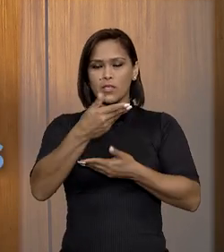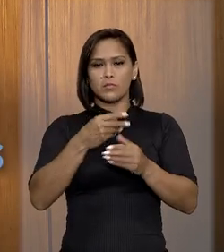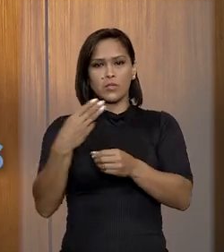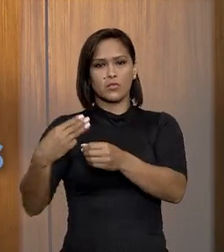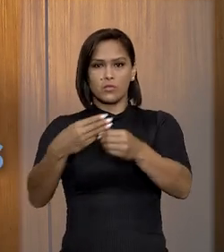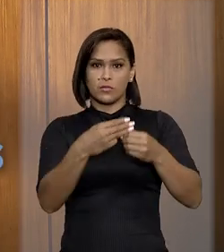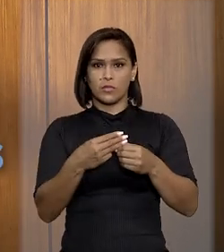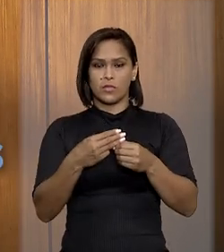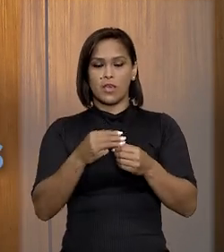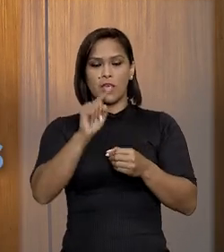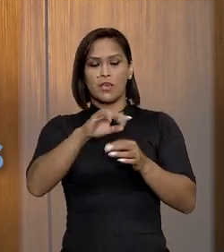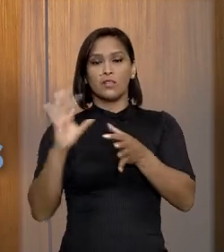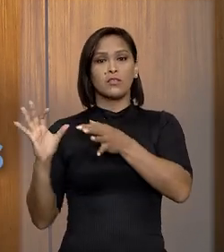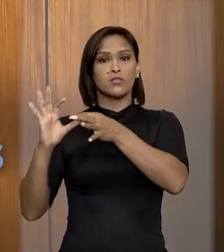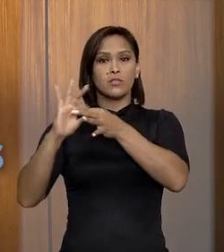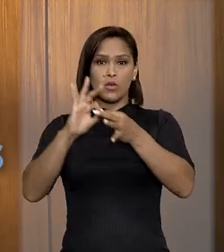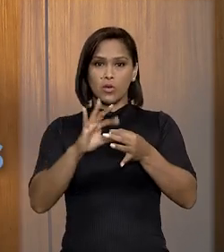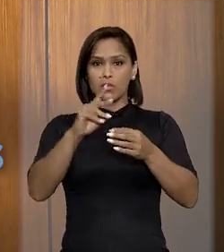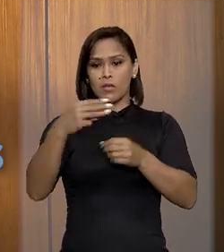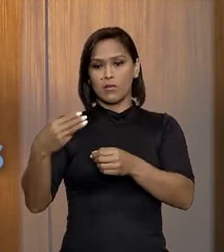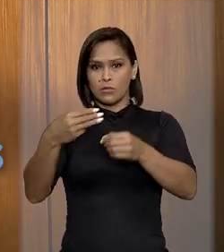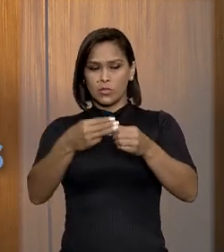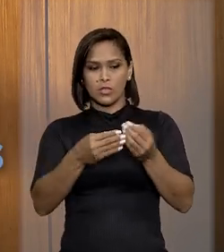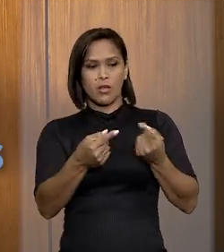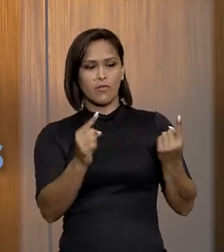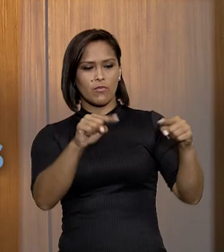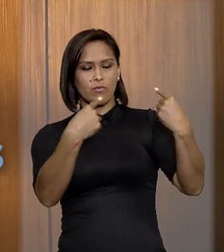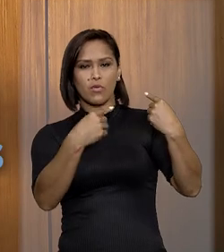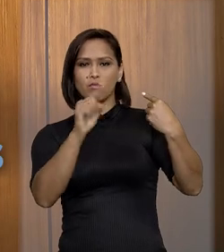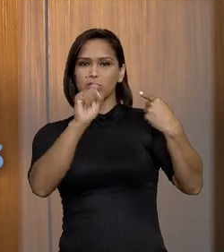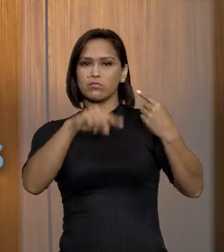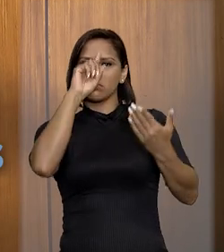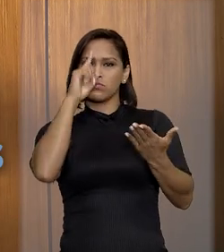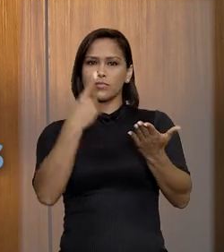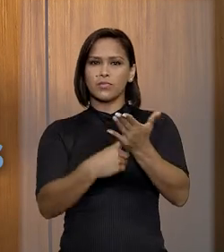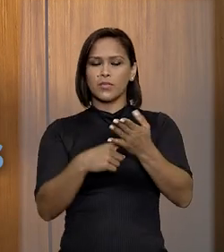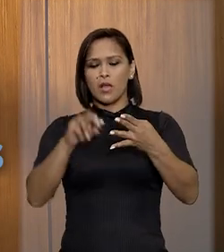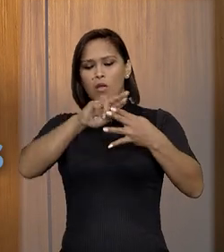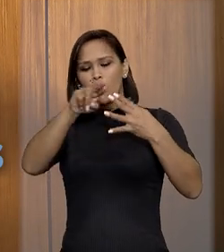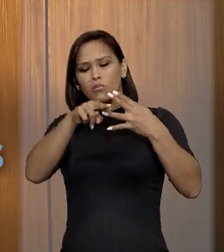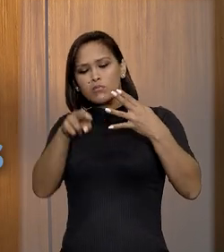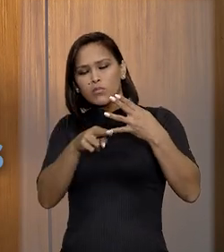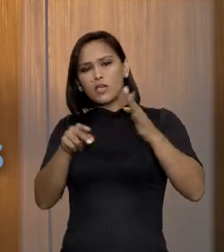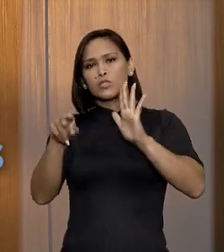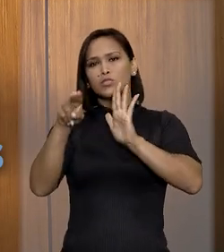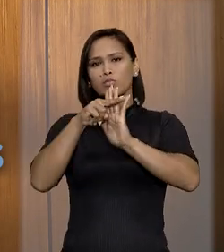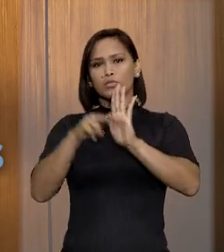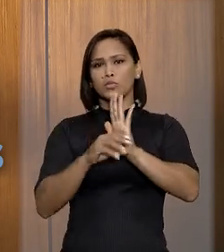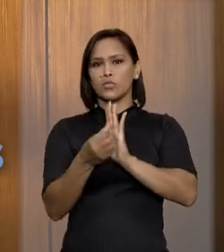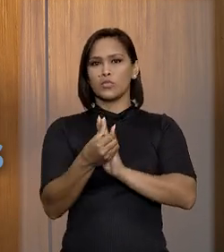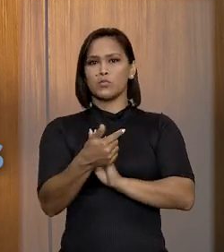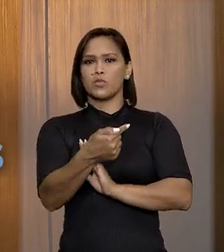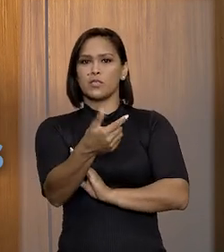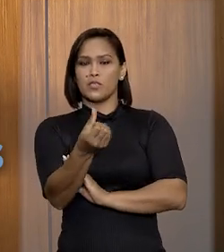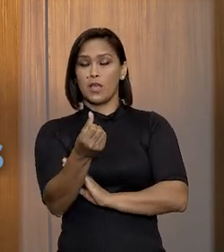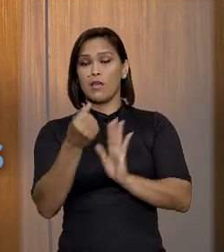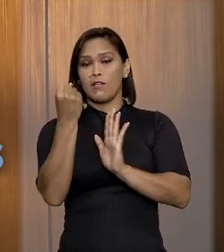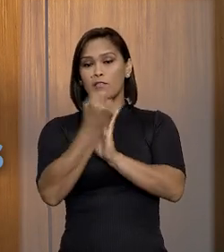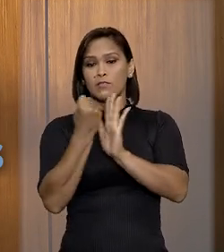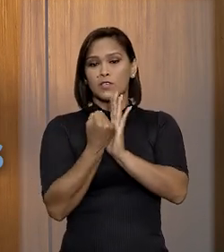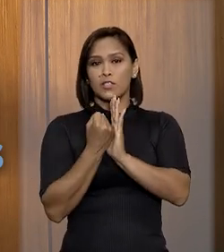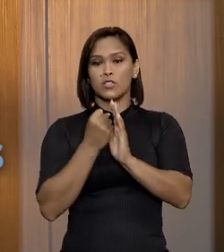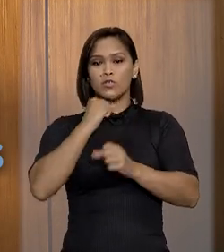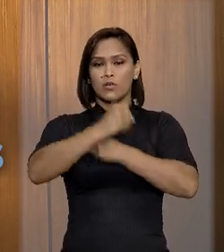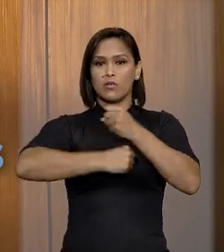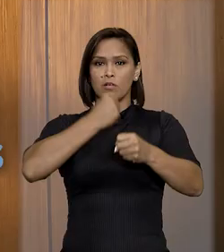Participação dos Municípios. Nesse contexto, o município se voltou contra a decisão normativa de 2006, que fixou o